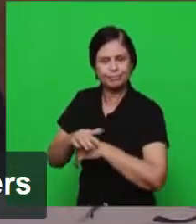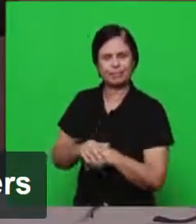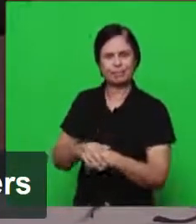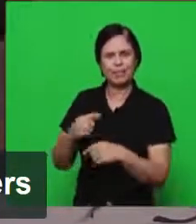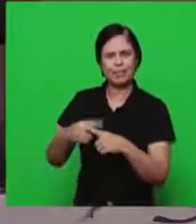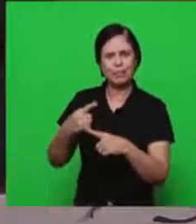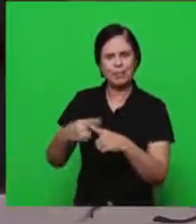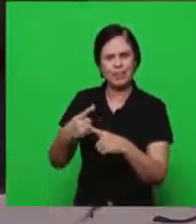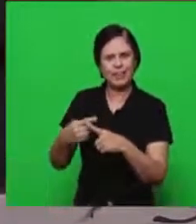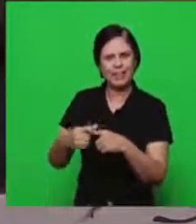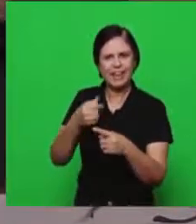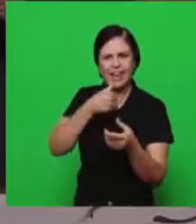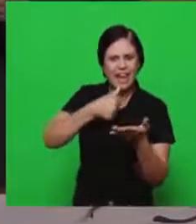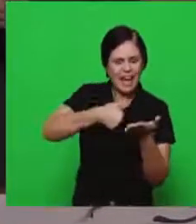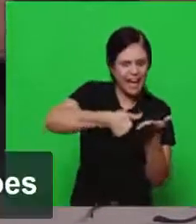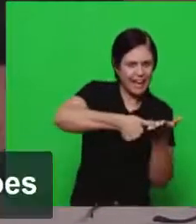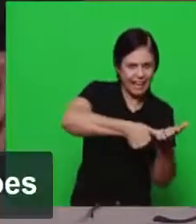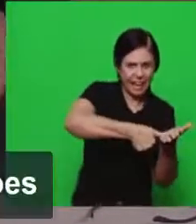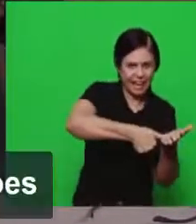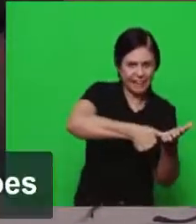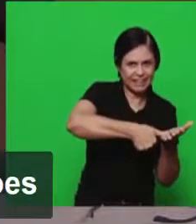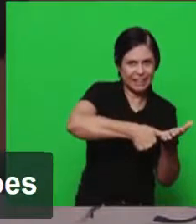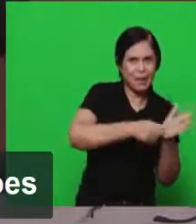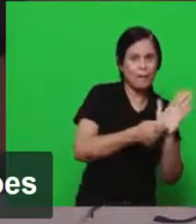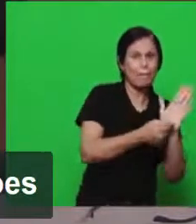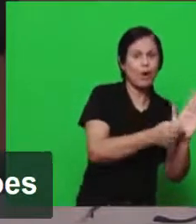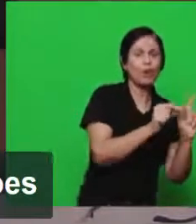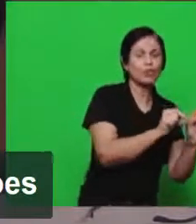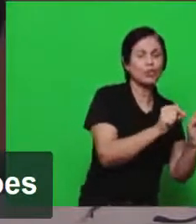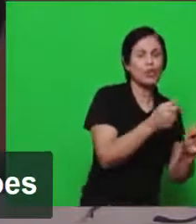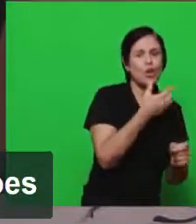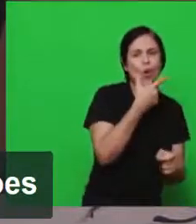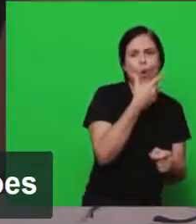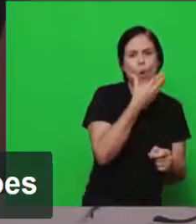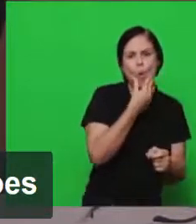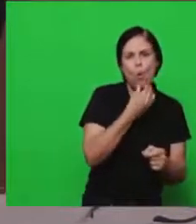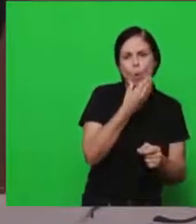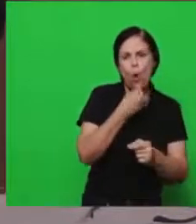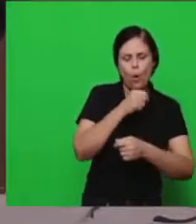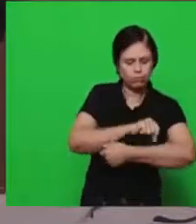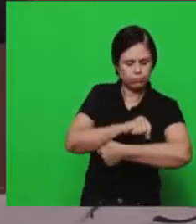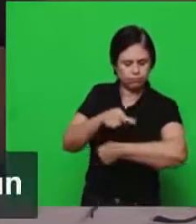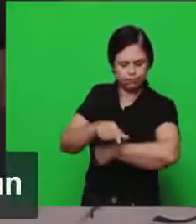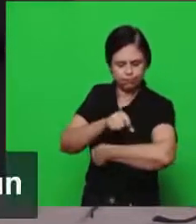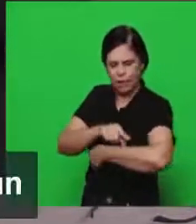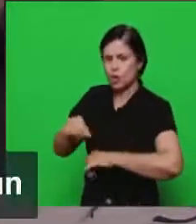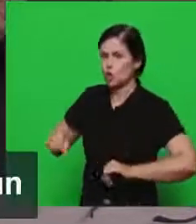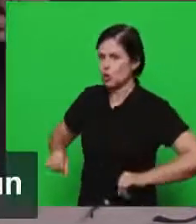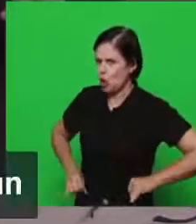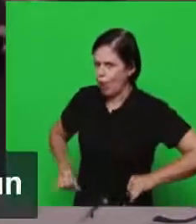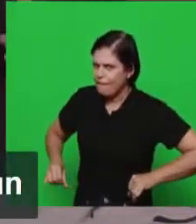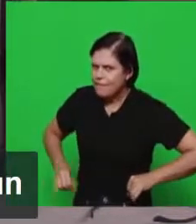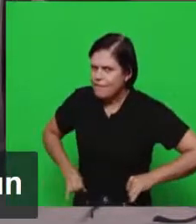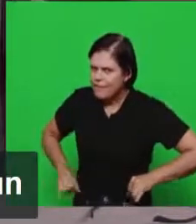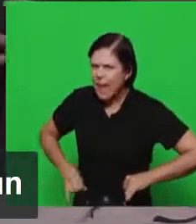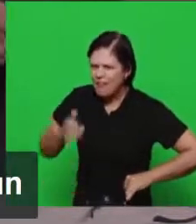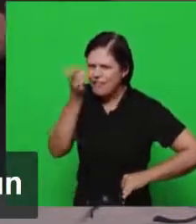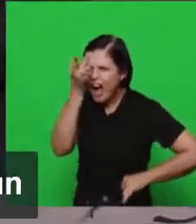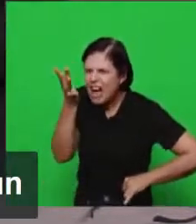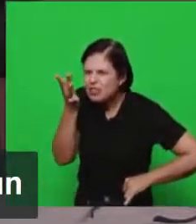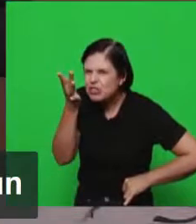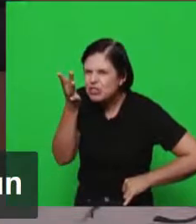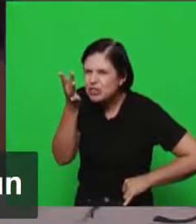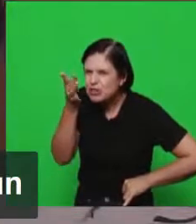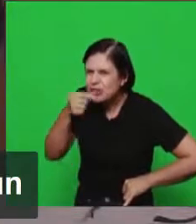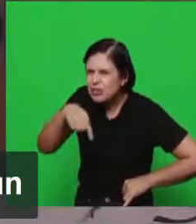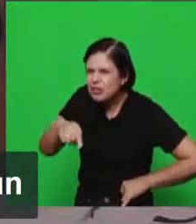sofre daquilo que ele passa da obra que ele faz do sofrimento que ele tem